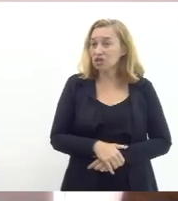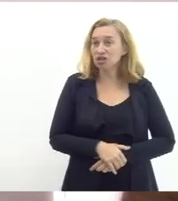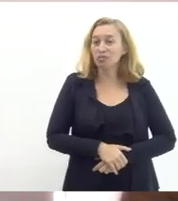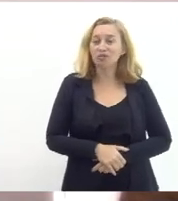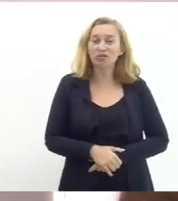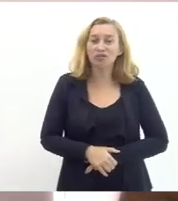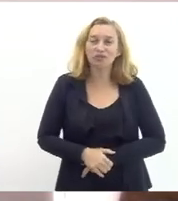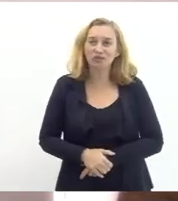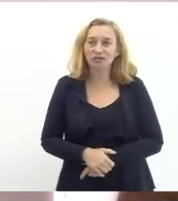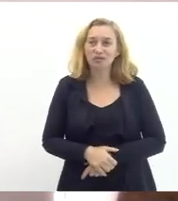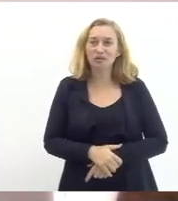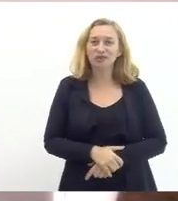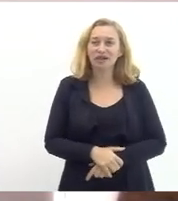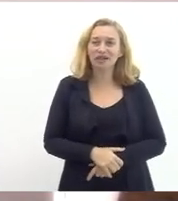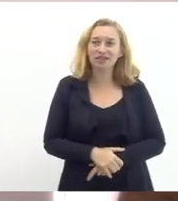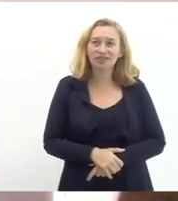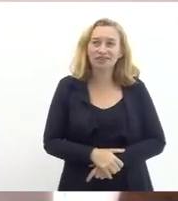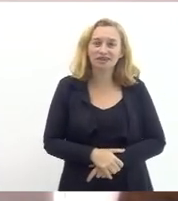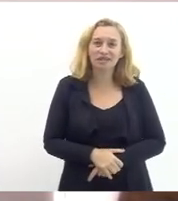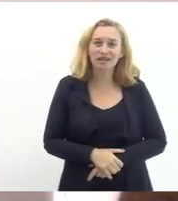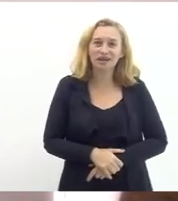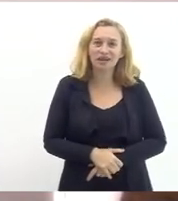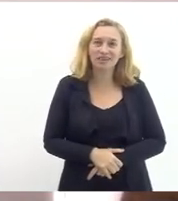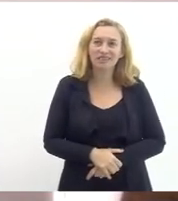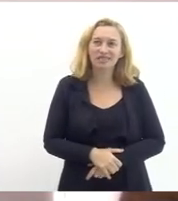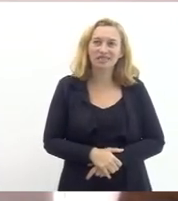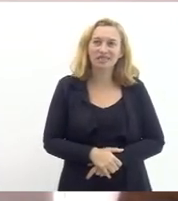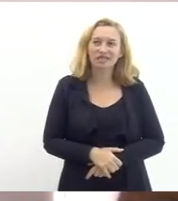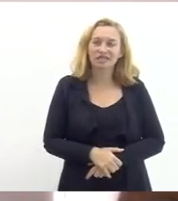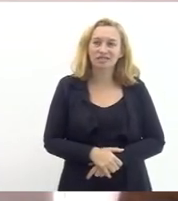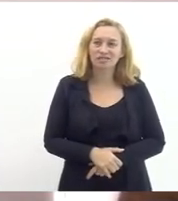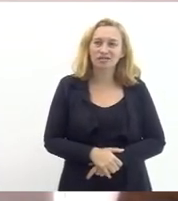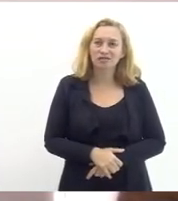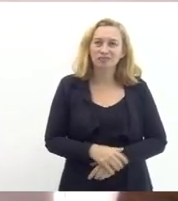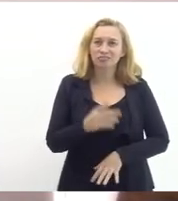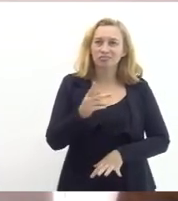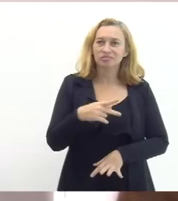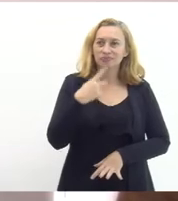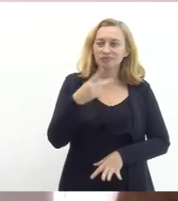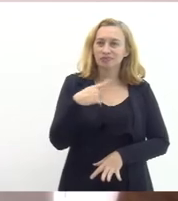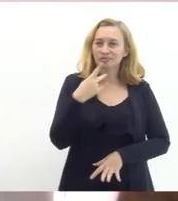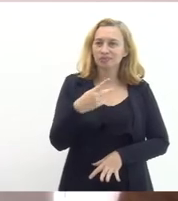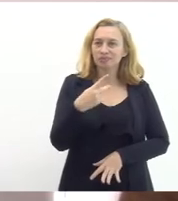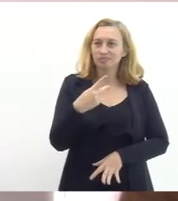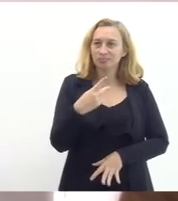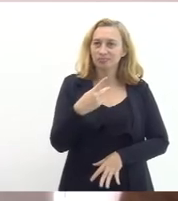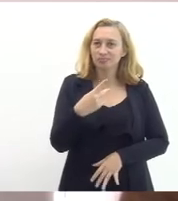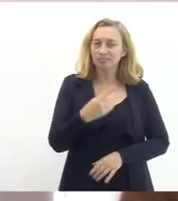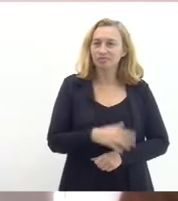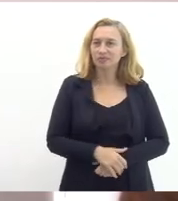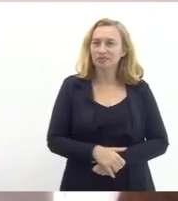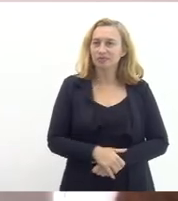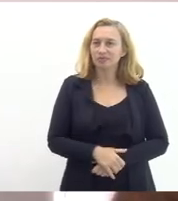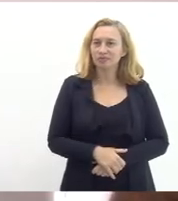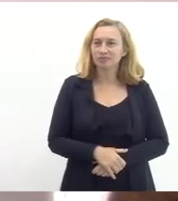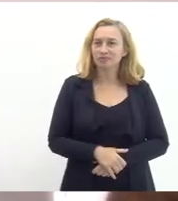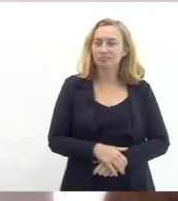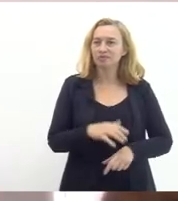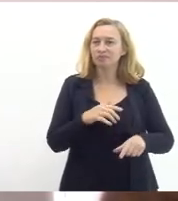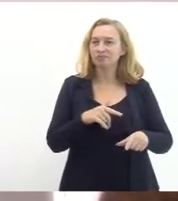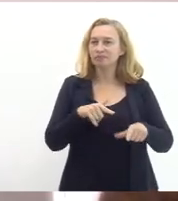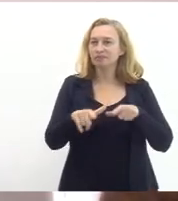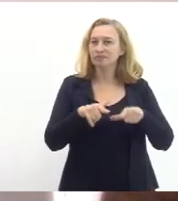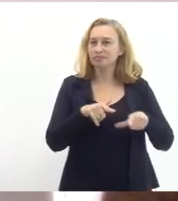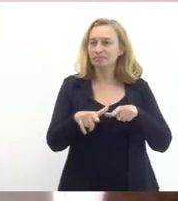de que é preciso garantir a prestação dos serviços no caso aqui nós estamos falando nós estamos falando da garantia da prestação dos serviços